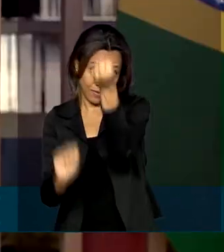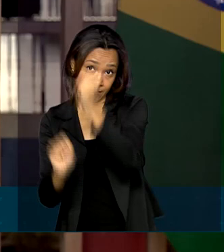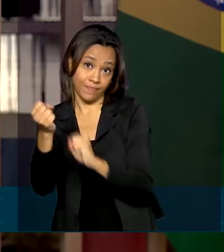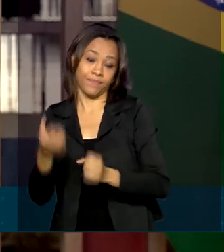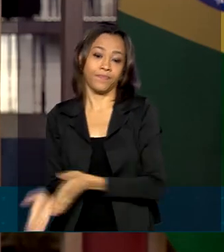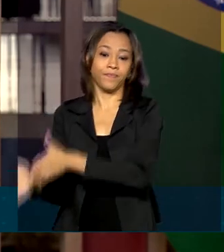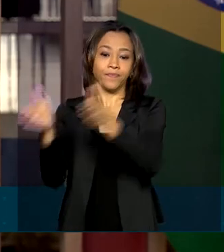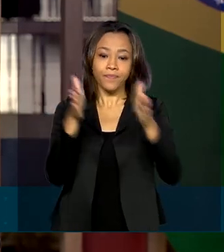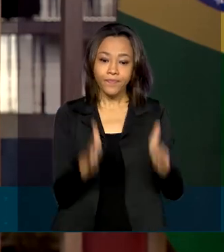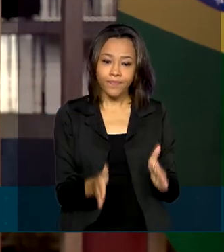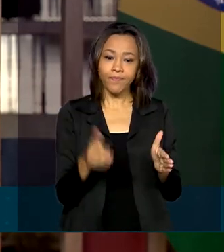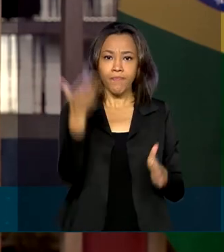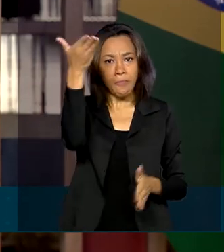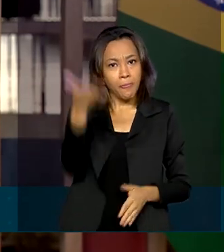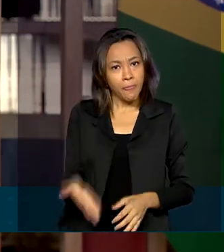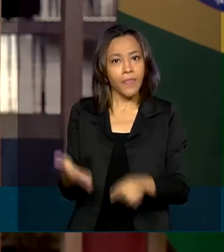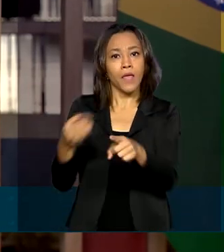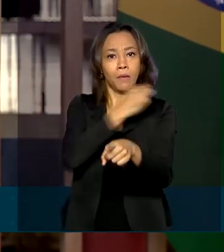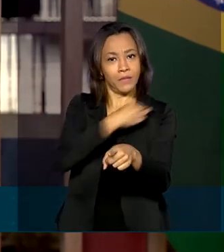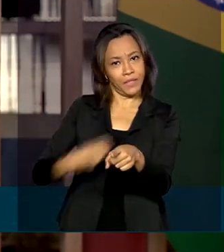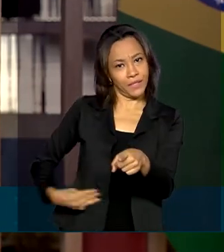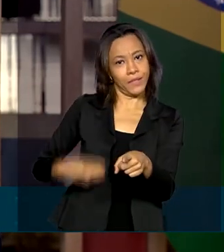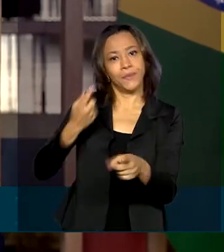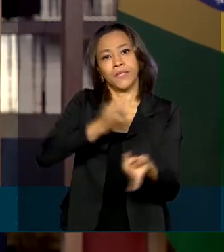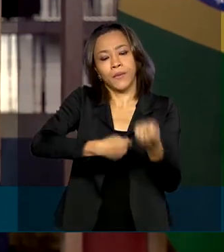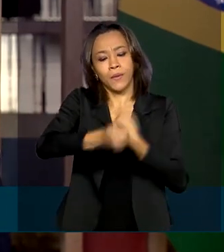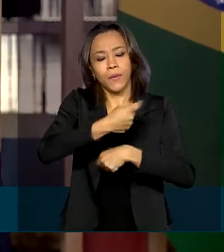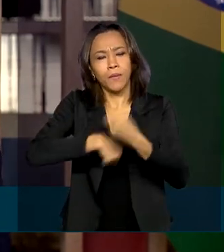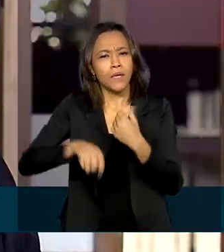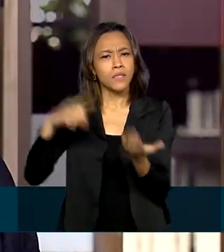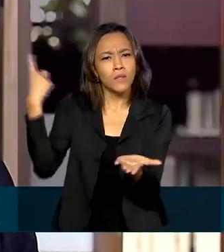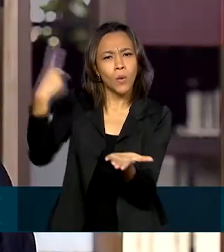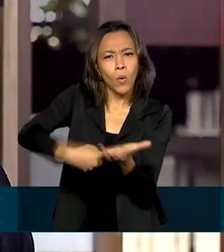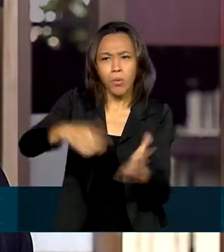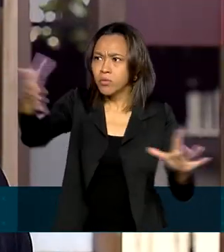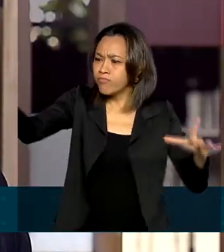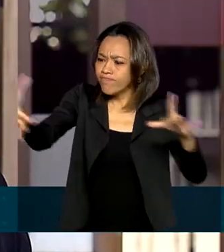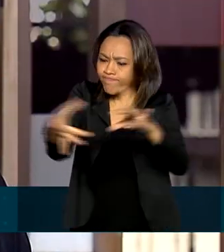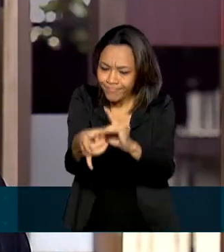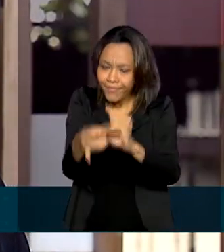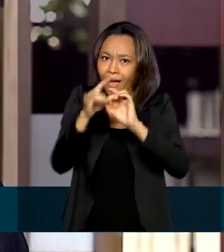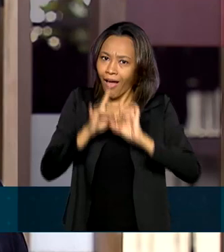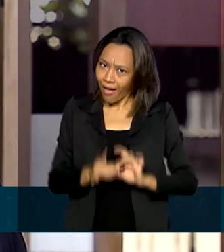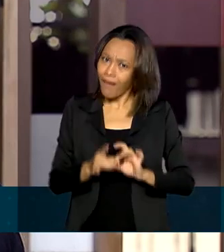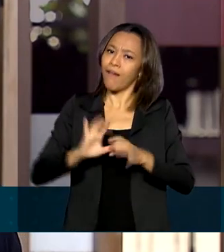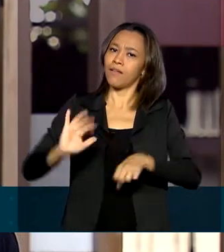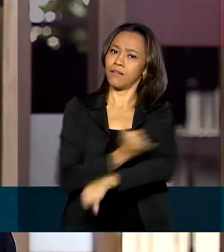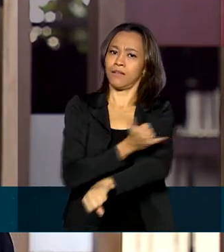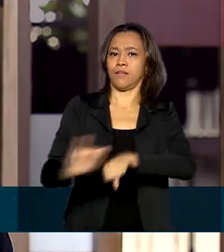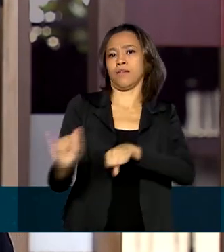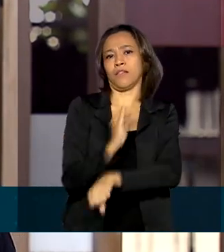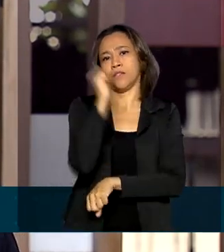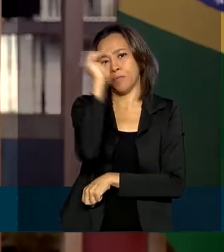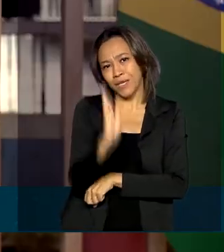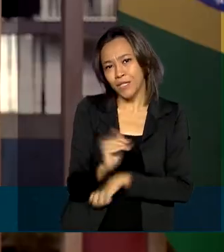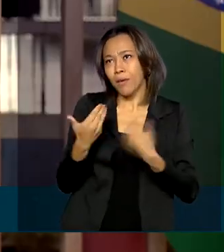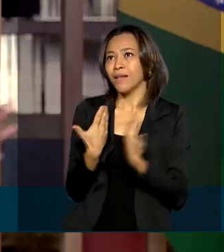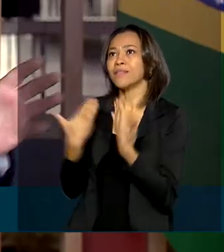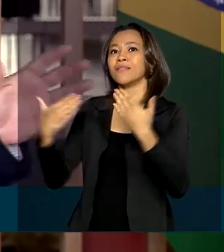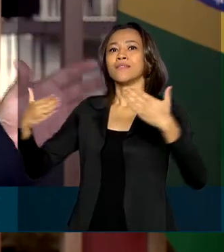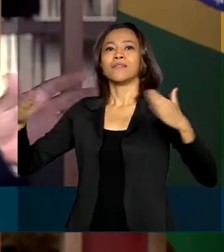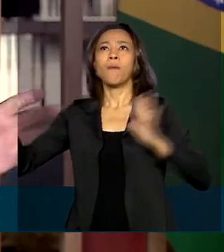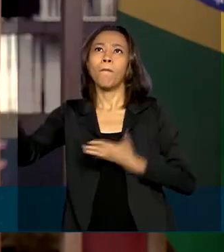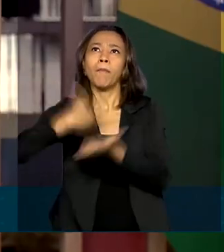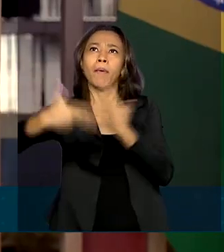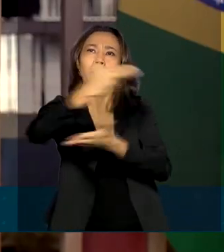Para o ministro da Economia, Paulo Guedes, o acordo faz parte da estratégia brasileira de se abrir para o mundo. Esse